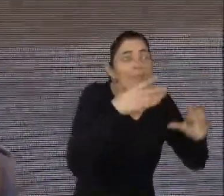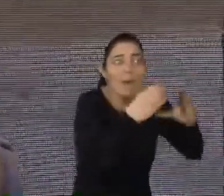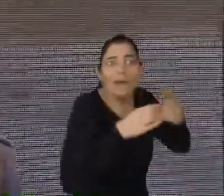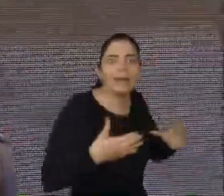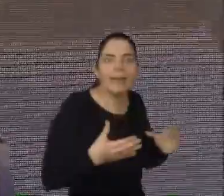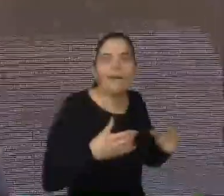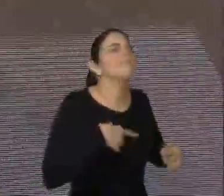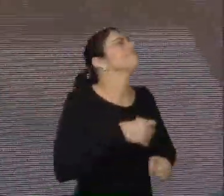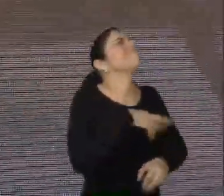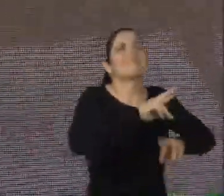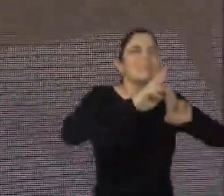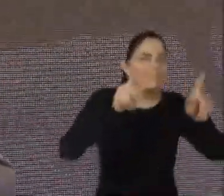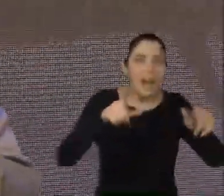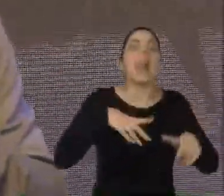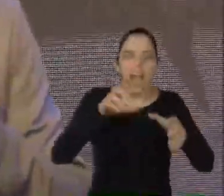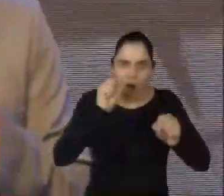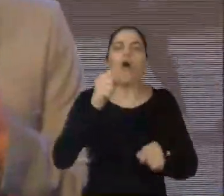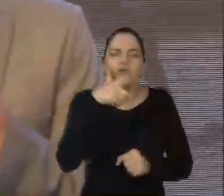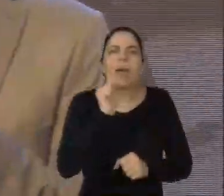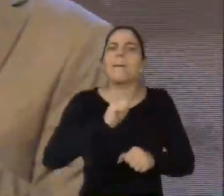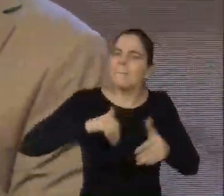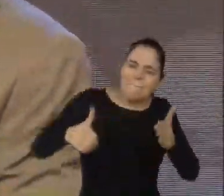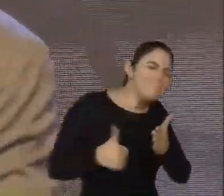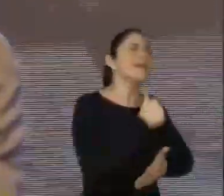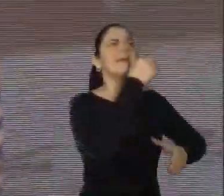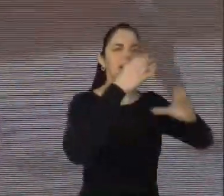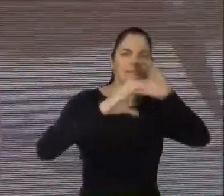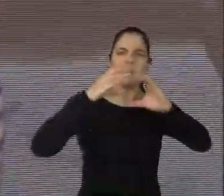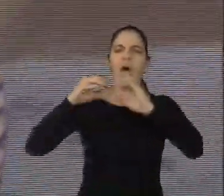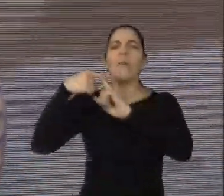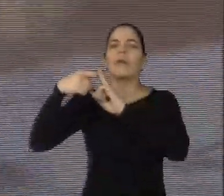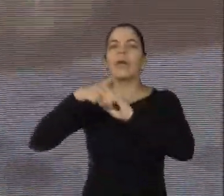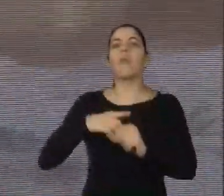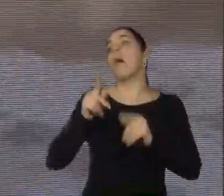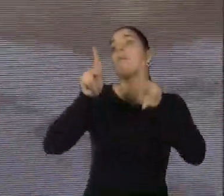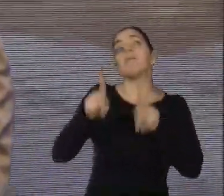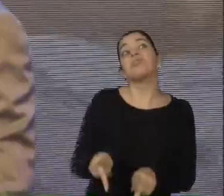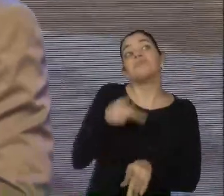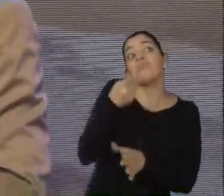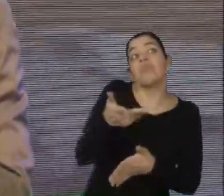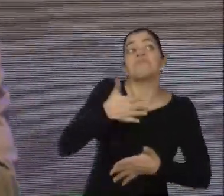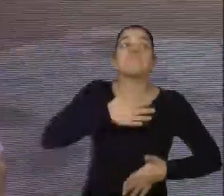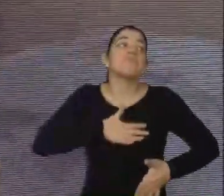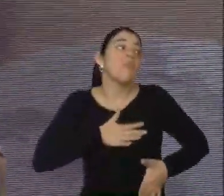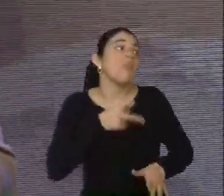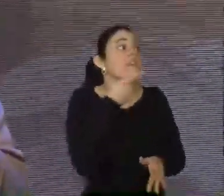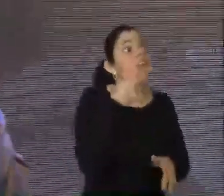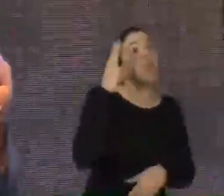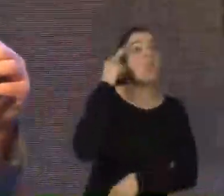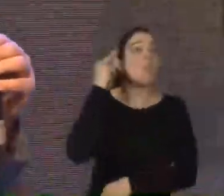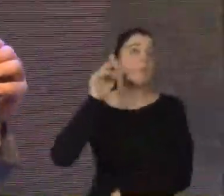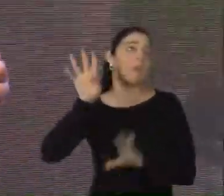e, muitas vezes, ela pode se comunicar muito melhor do que uma pessoa que tem uma habilidade tranquila e considerada normal